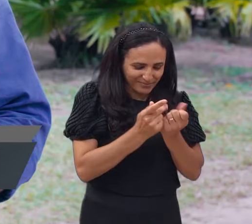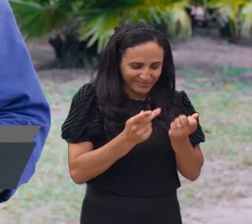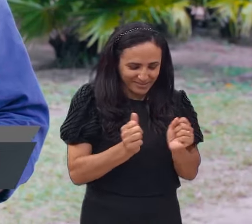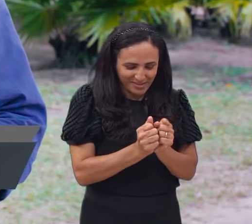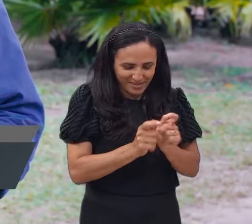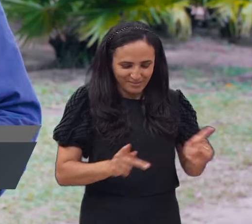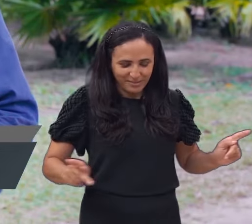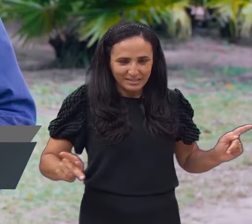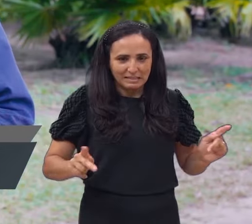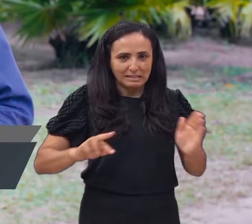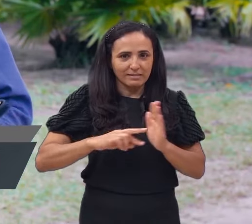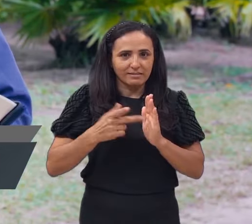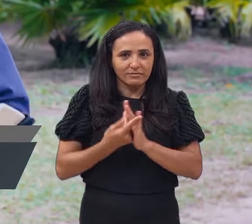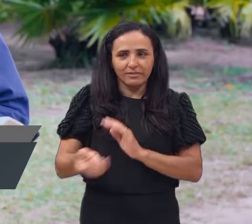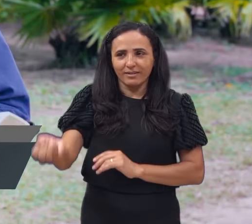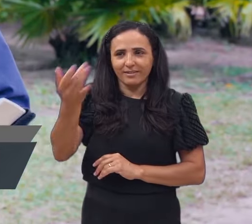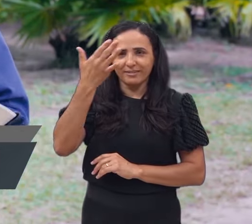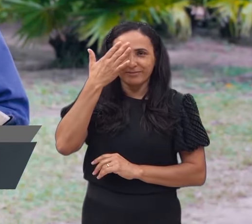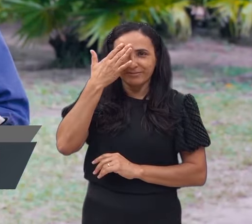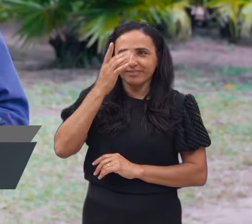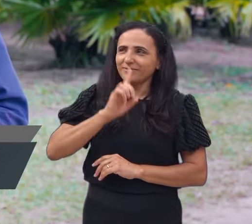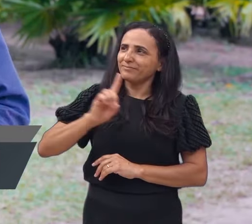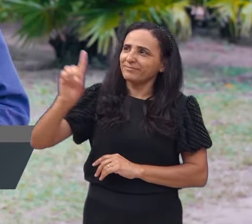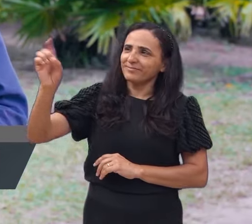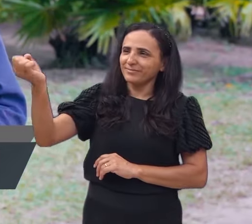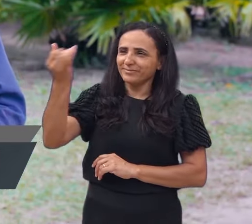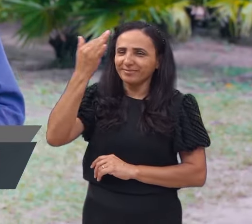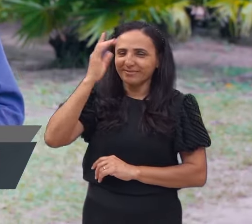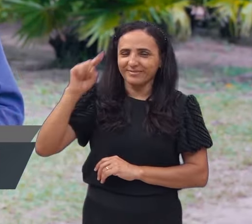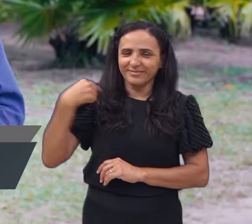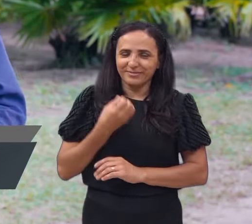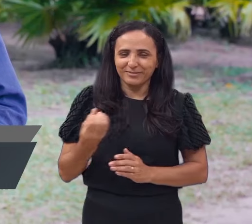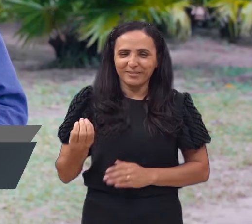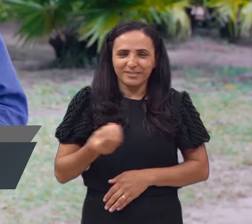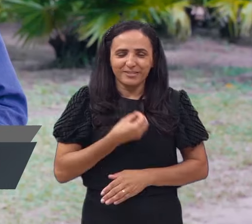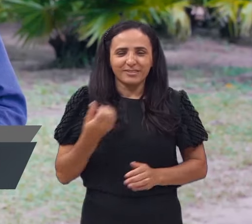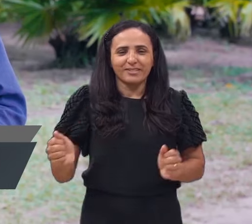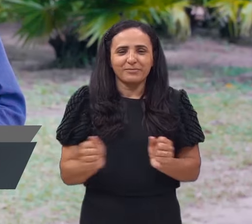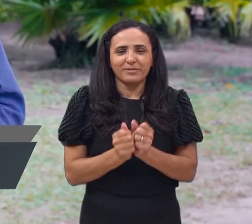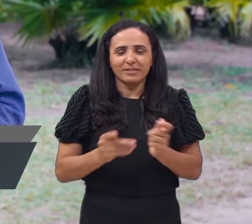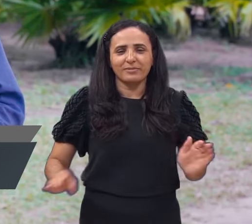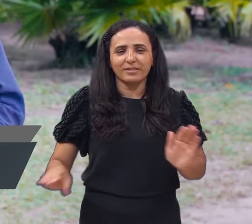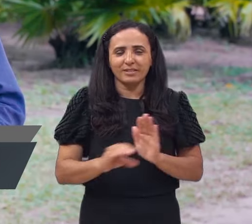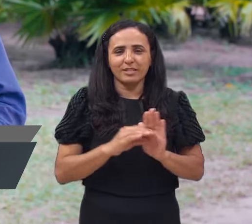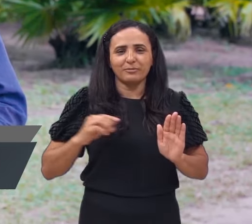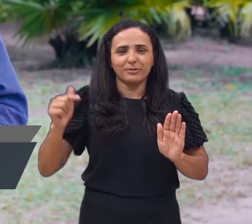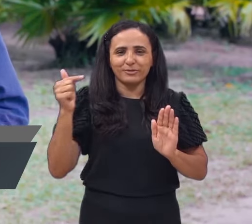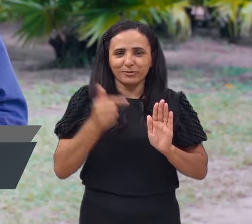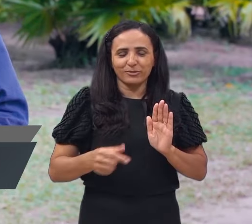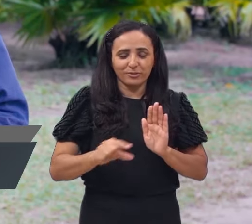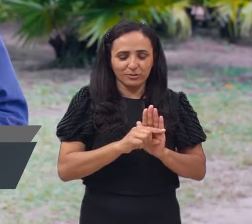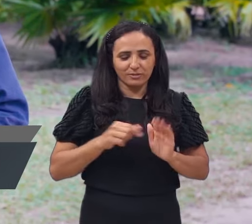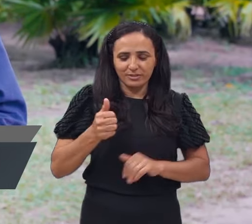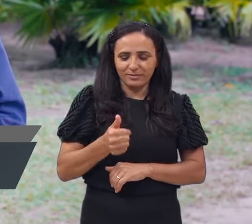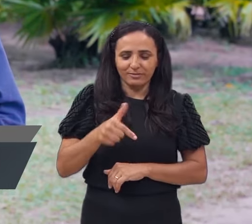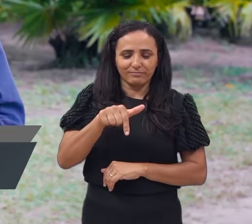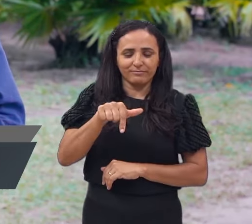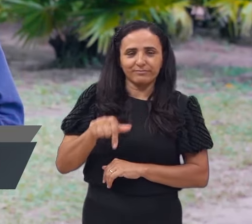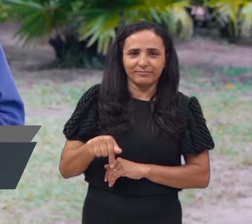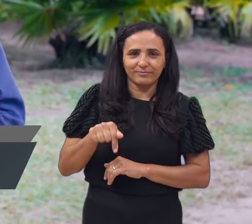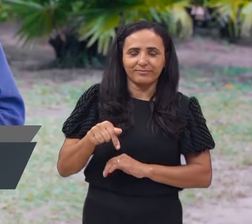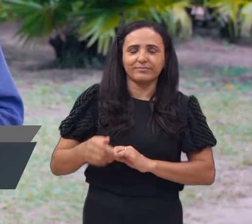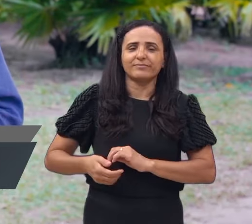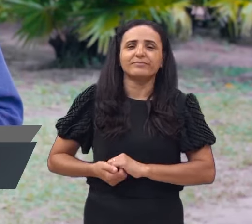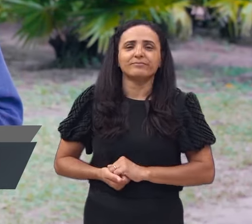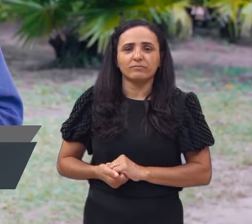Apocalipse, que significa revelação. Apocalipse, capítulo 2, o verso de número 17, como base